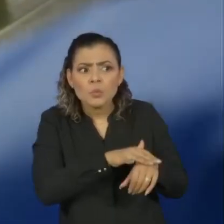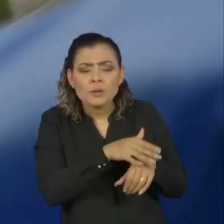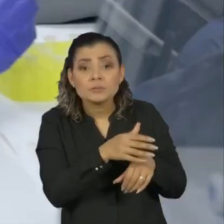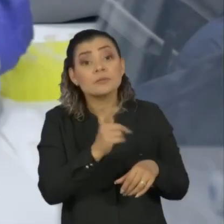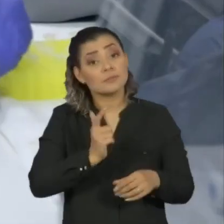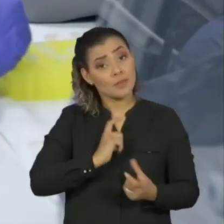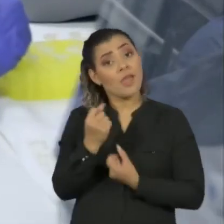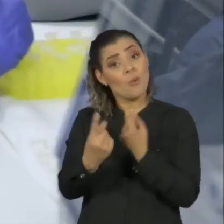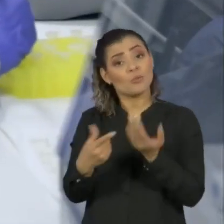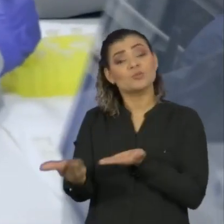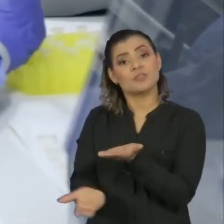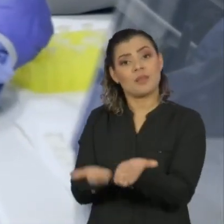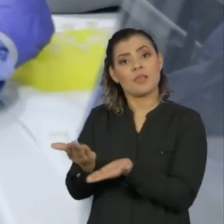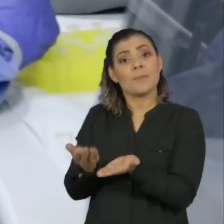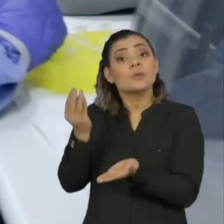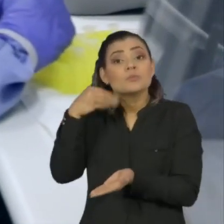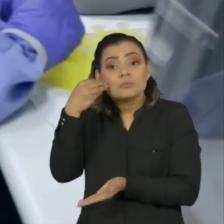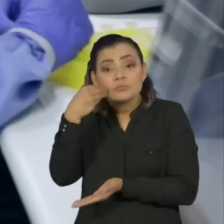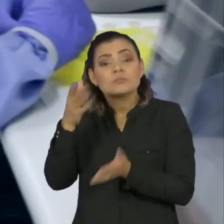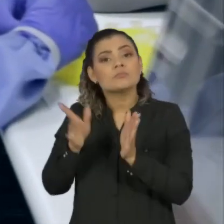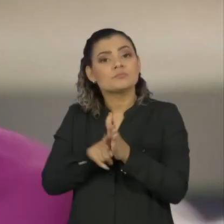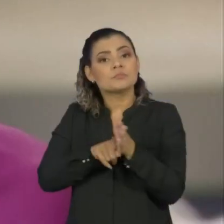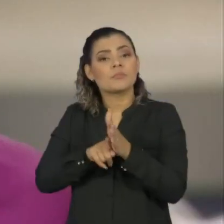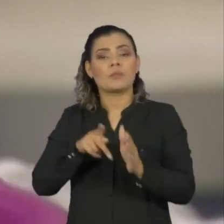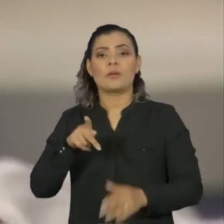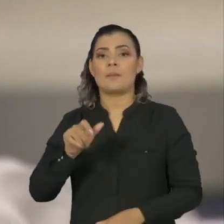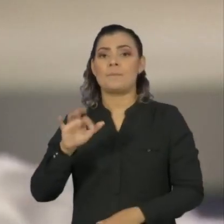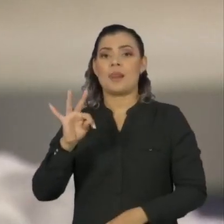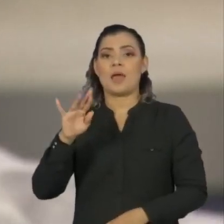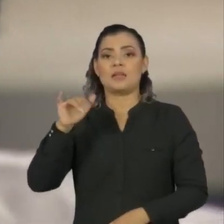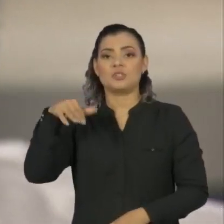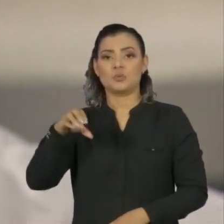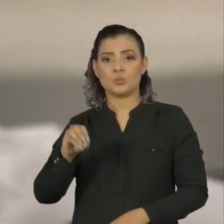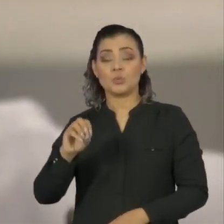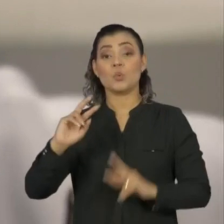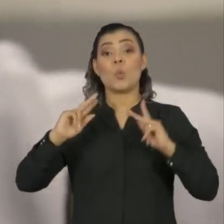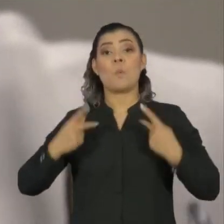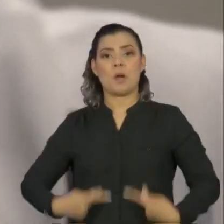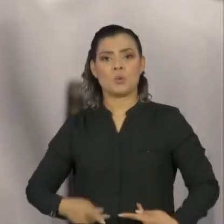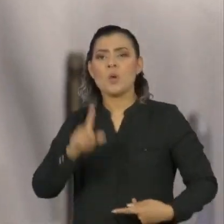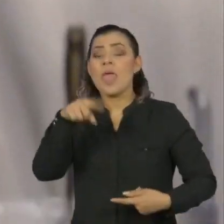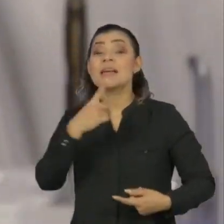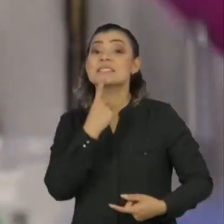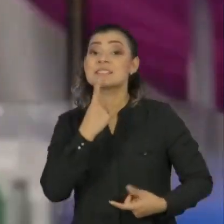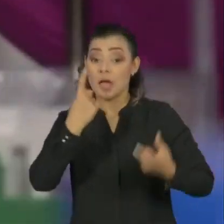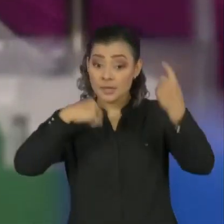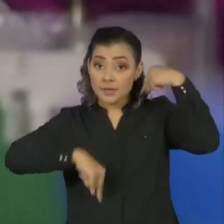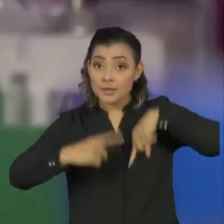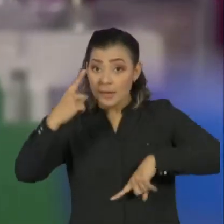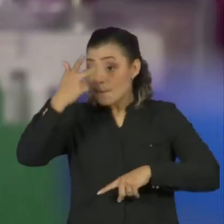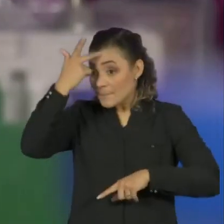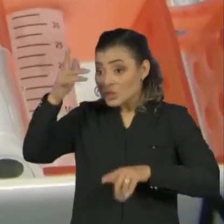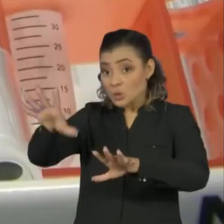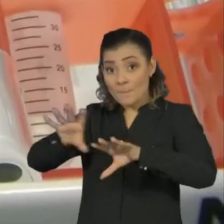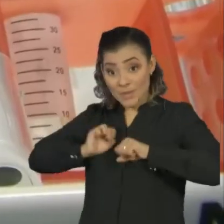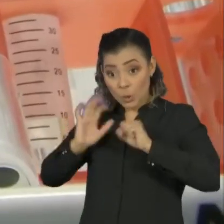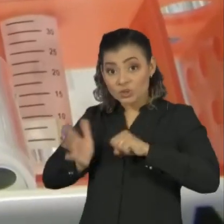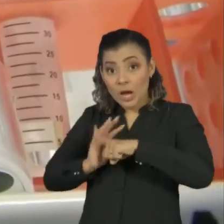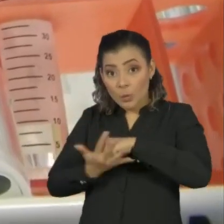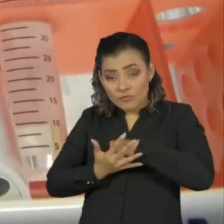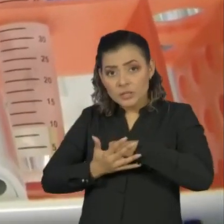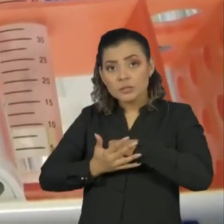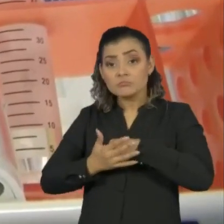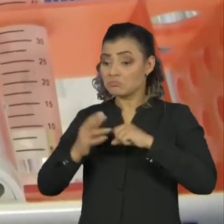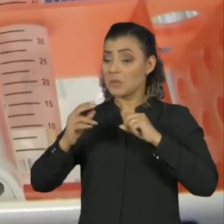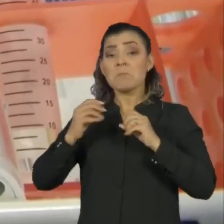tratamentos em fases de teste com plasma humano retirados de pacientes que tiveram covid-19. A pesquisa em cavalos é